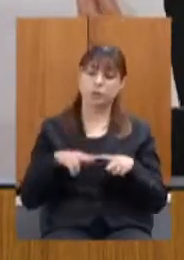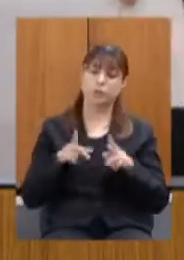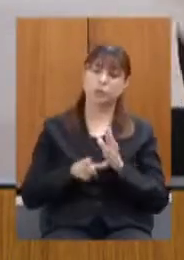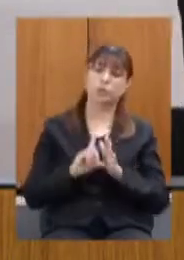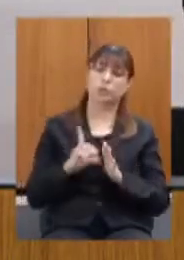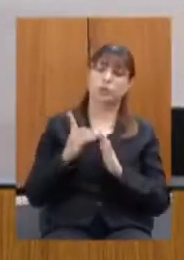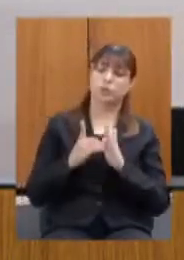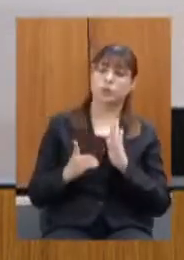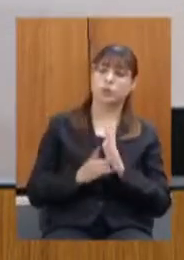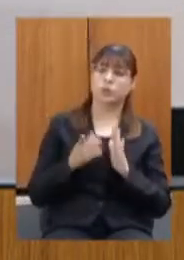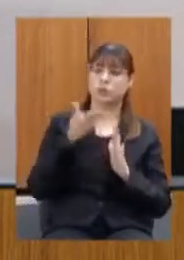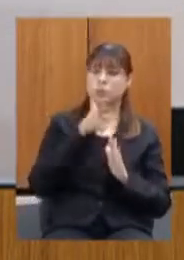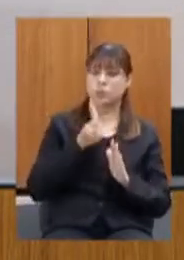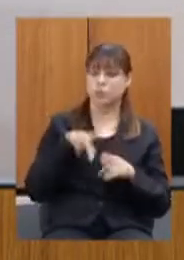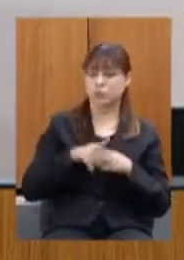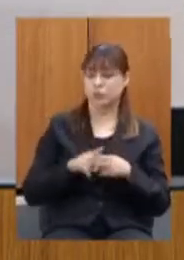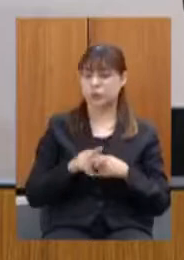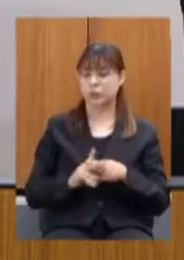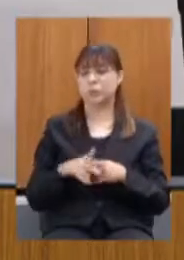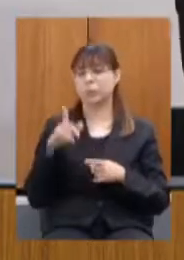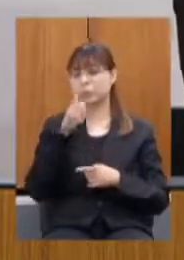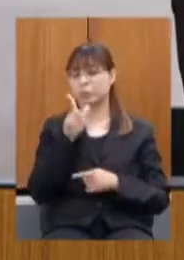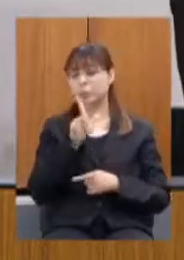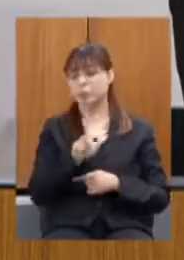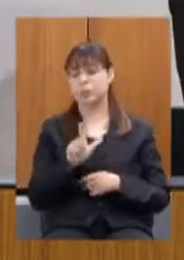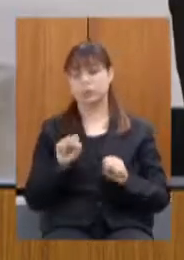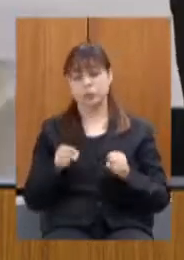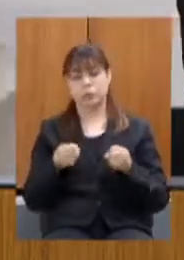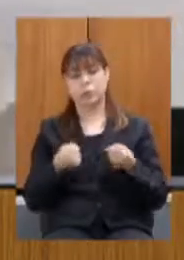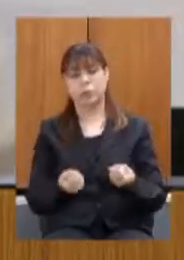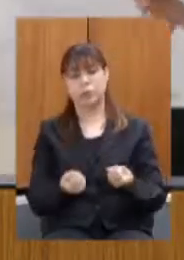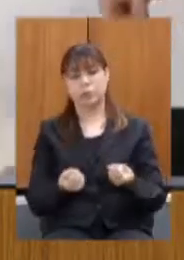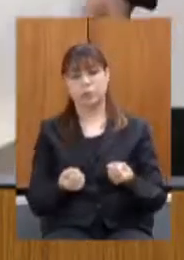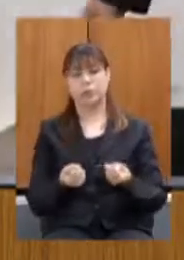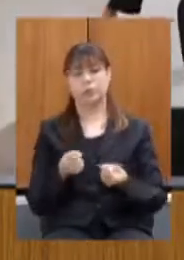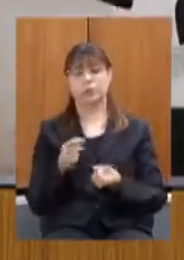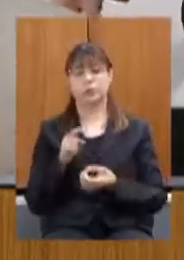busca seja editado a fim de buscar garantir a isonomia